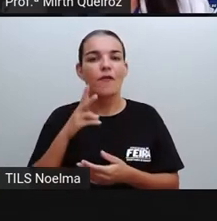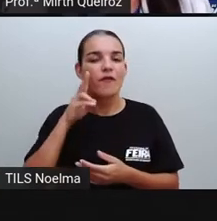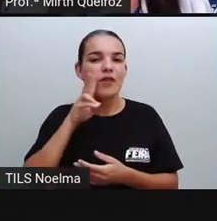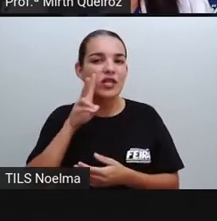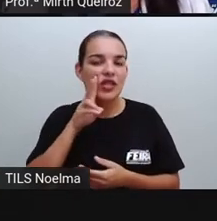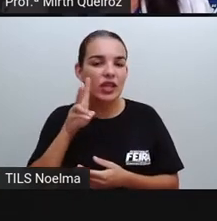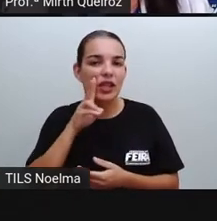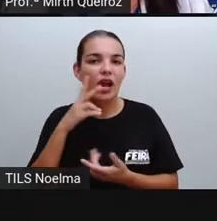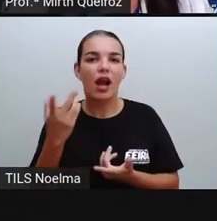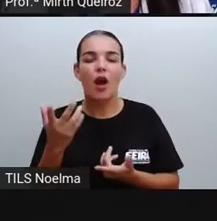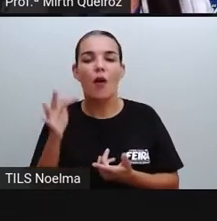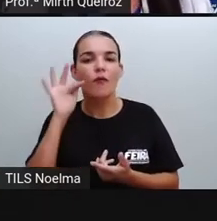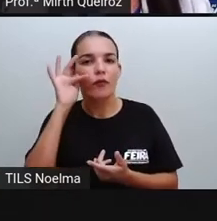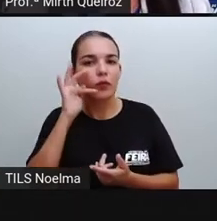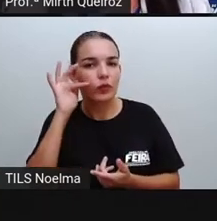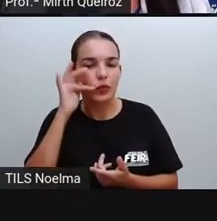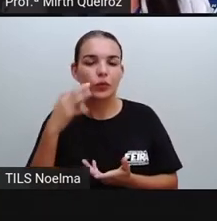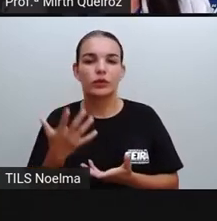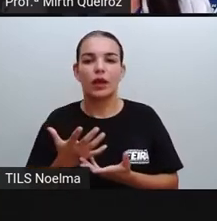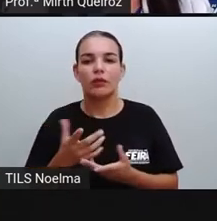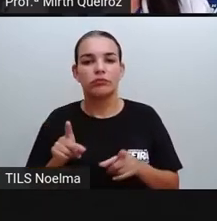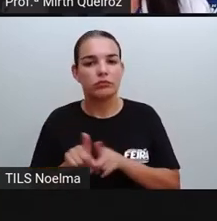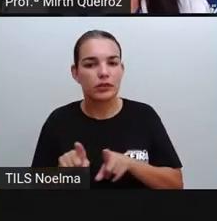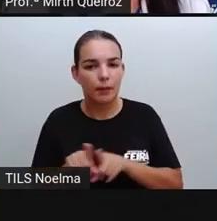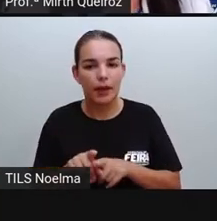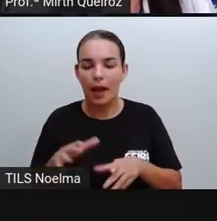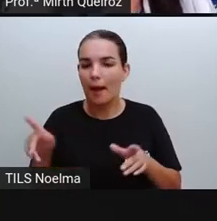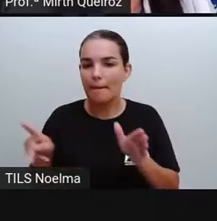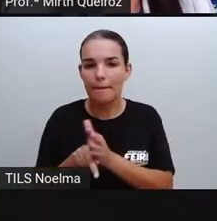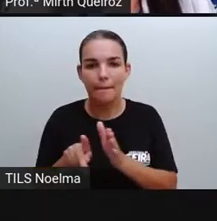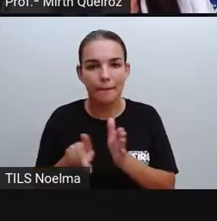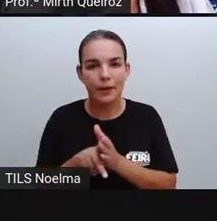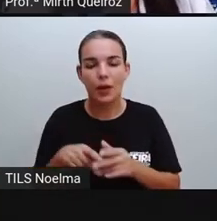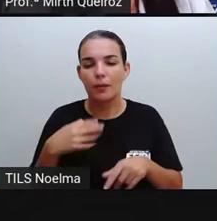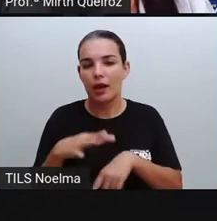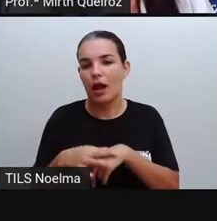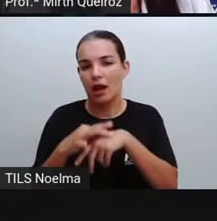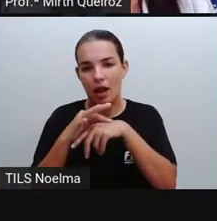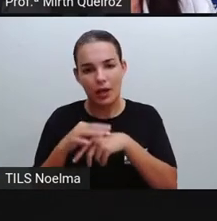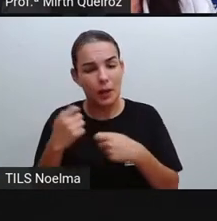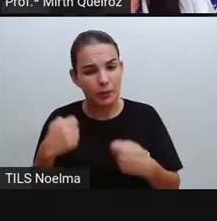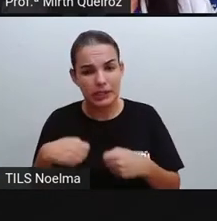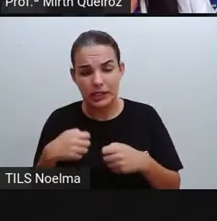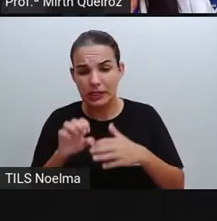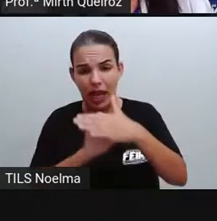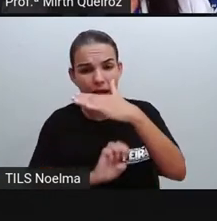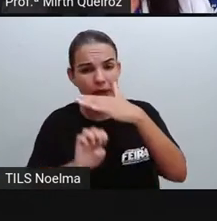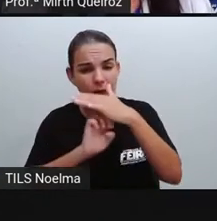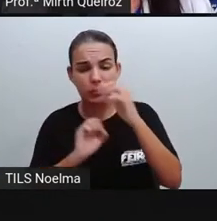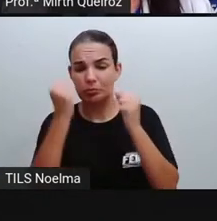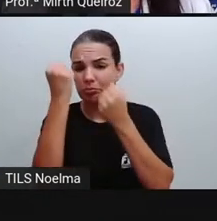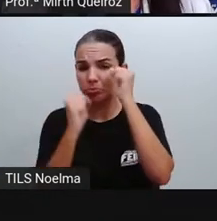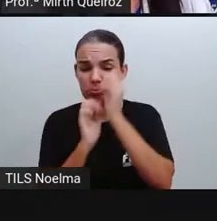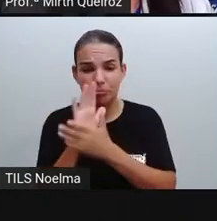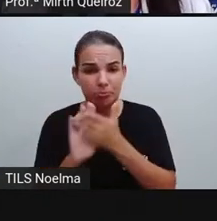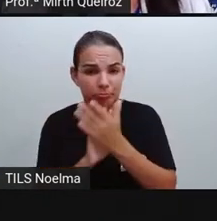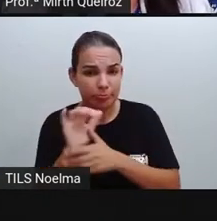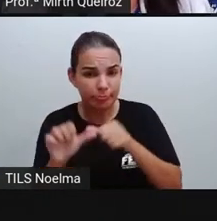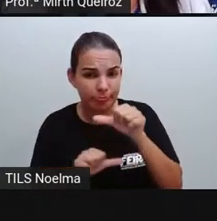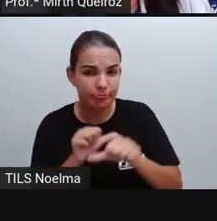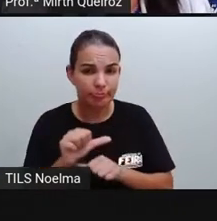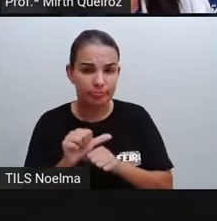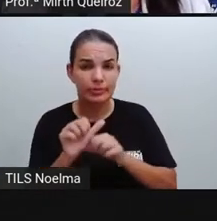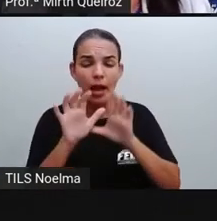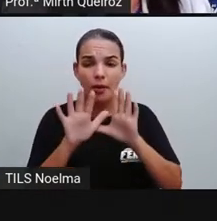as frutas, a própria carne, pois aí não vai ser preciso transformar industrialmente. E nós temos